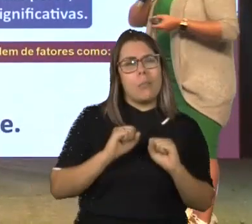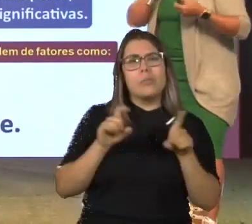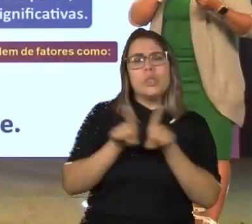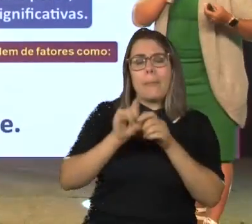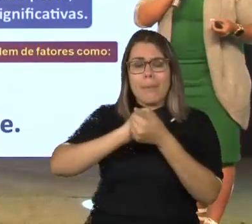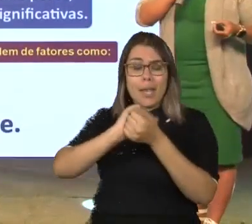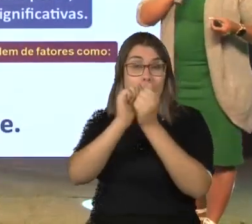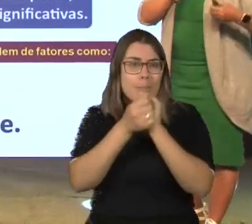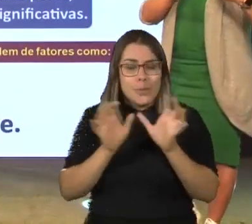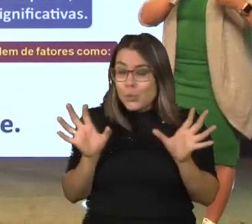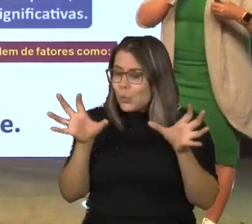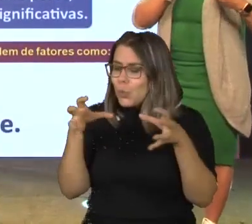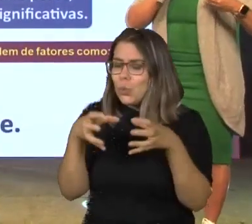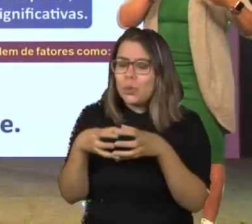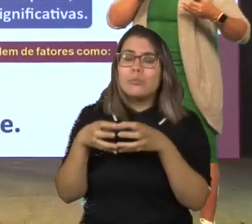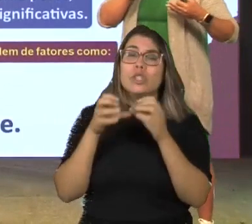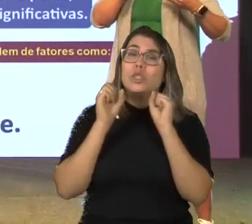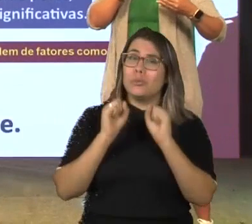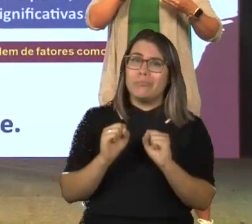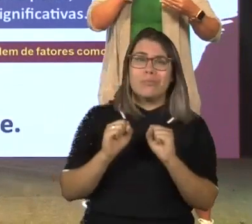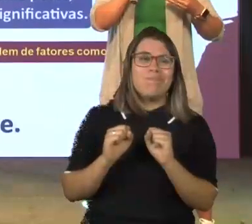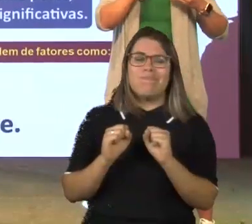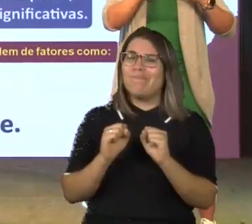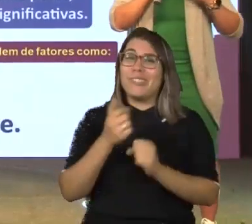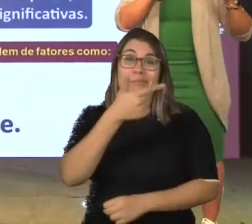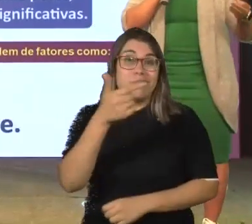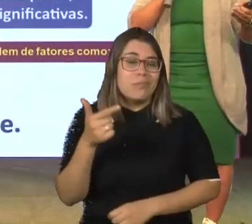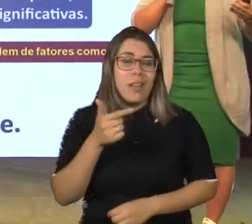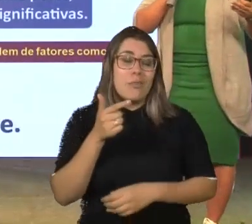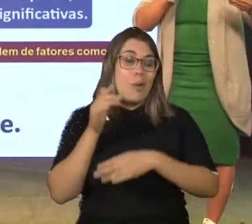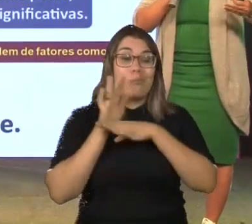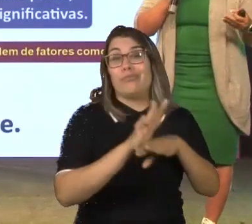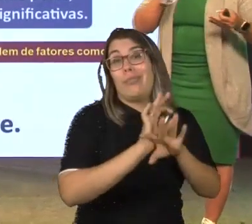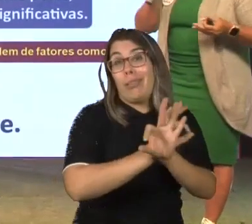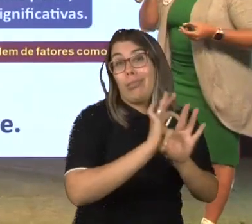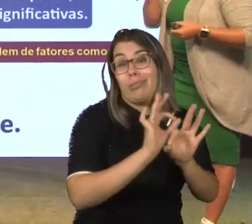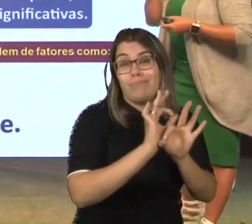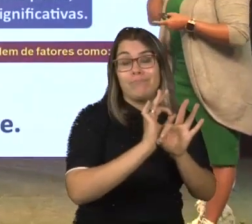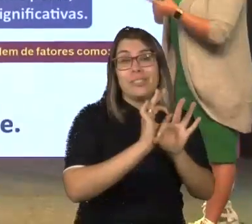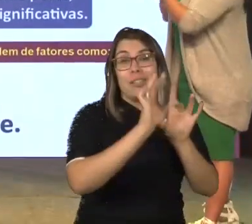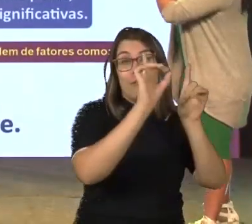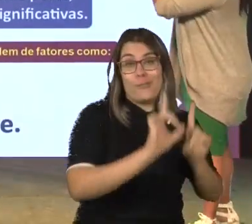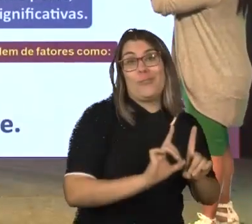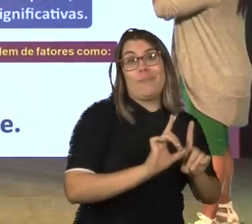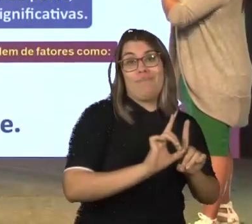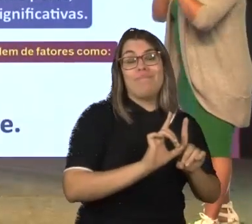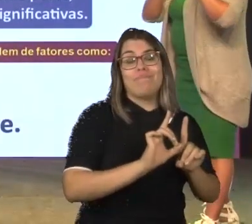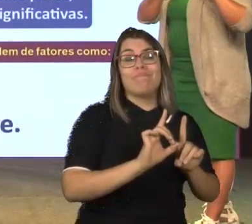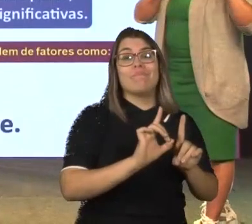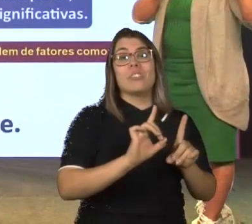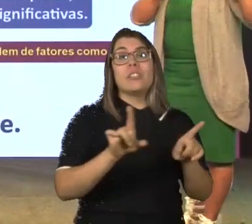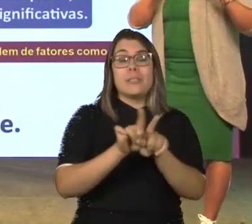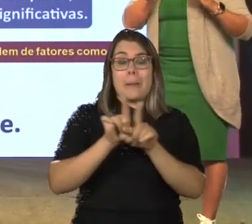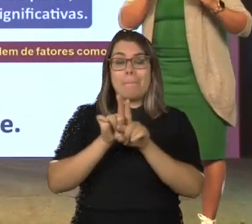adaptações em grupo, que muitas vezes também não atende à necessidade de uma deficiência complexa. Ela acontece em programas